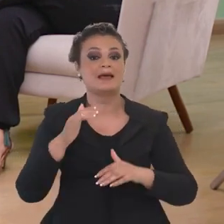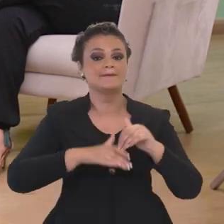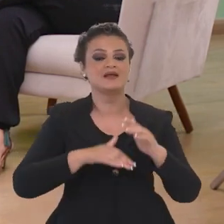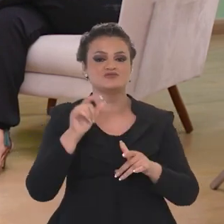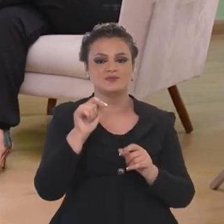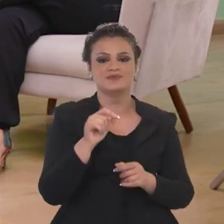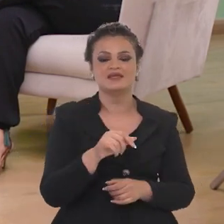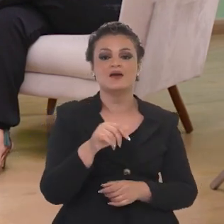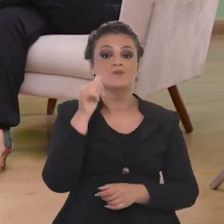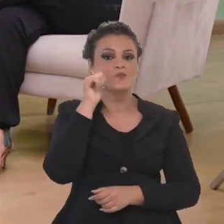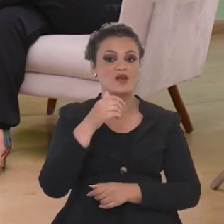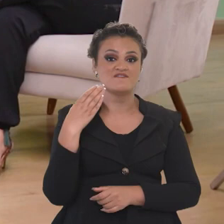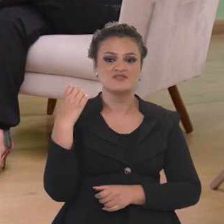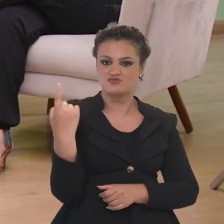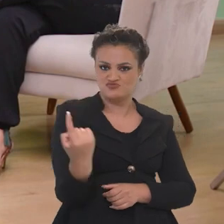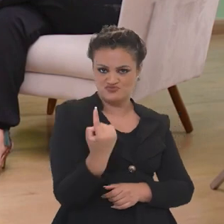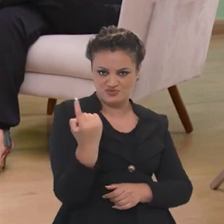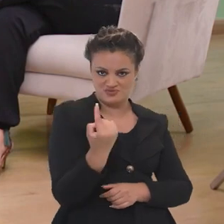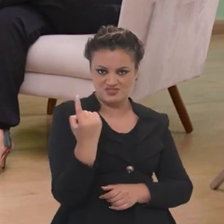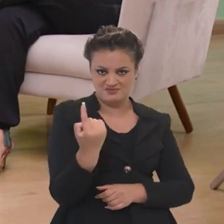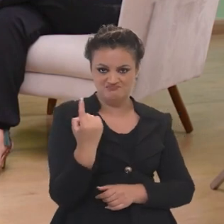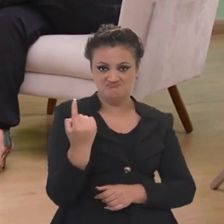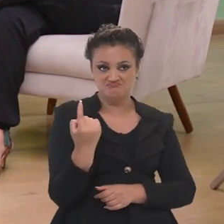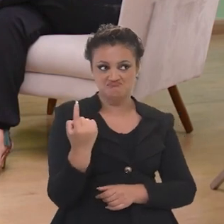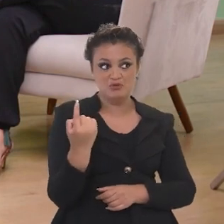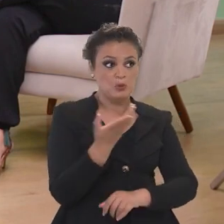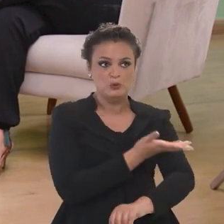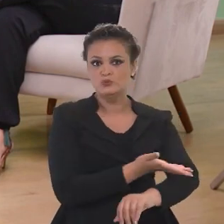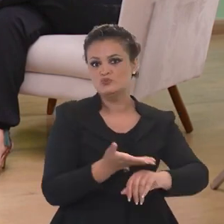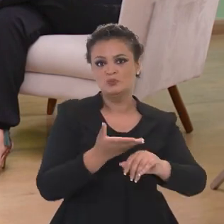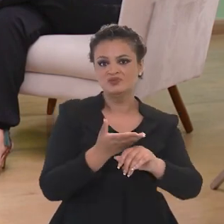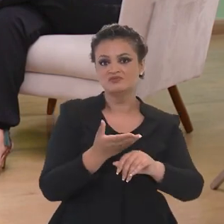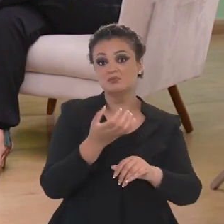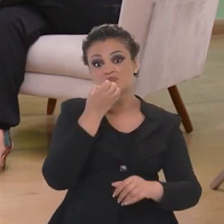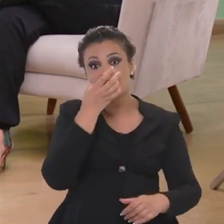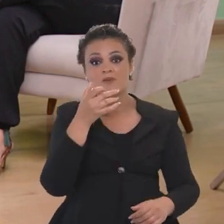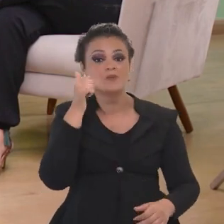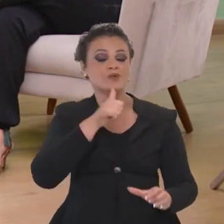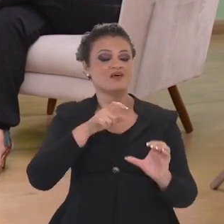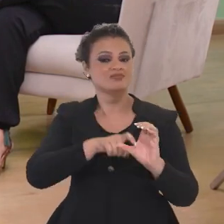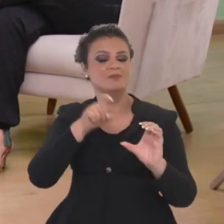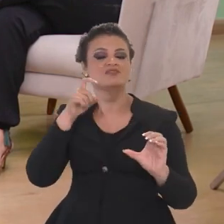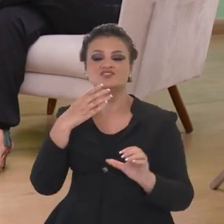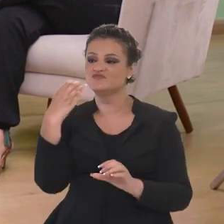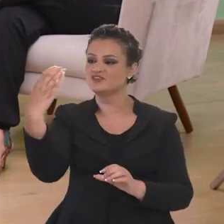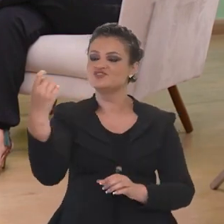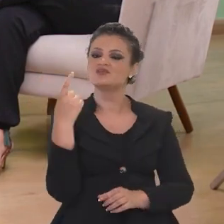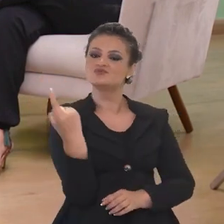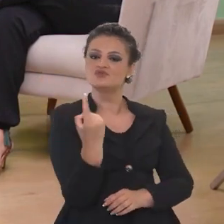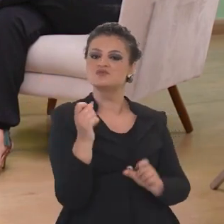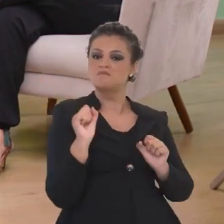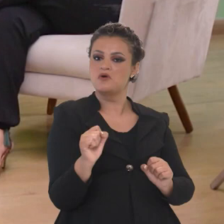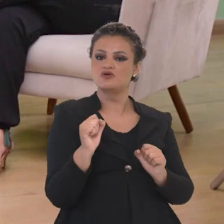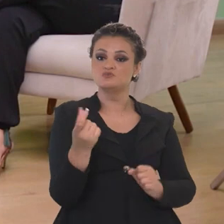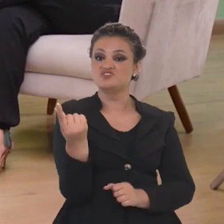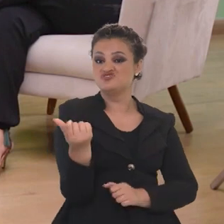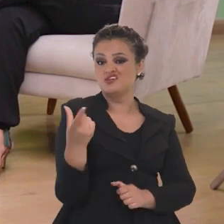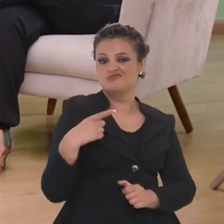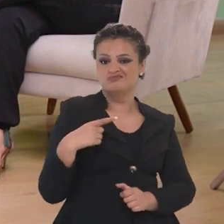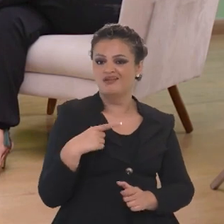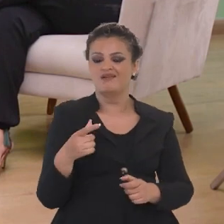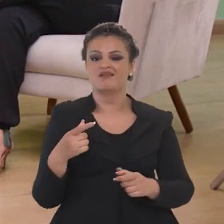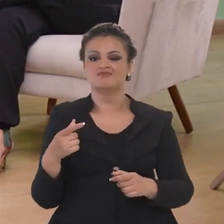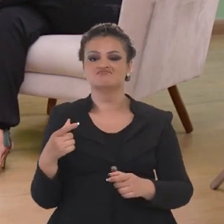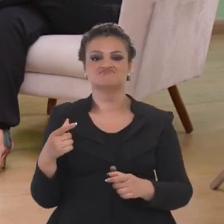Ações concretas. Mulheres que viajam sozinhas. Essa é uma tendência do mundo, né? Que bom que as mulheres podem viajar sozinhas, economicamente,